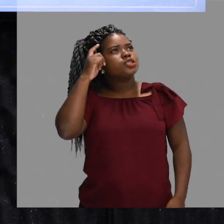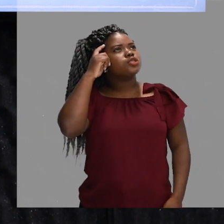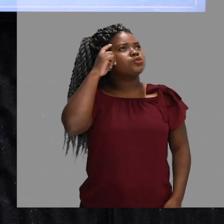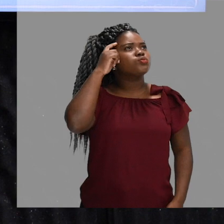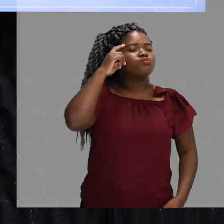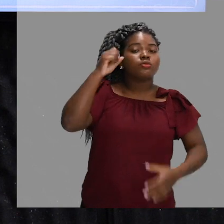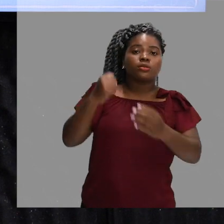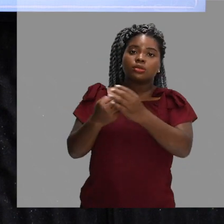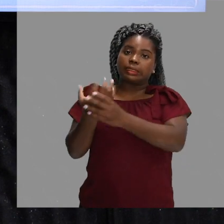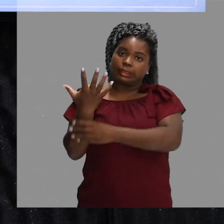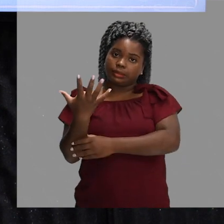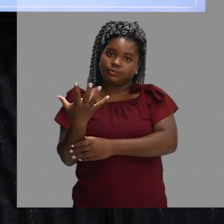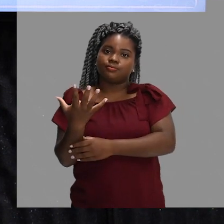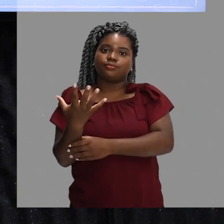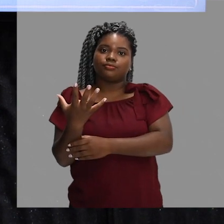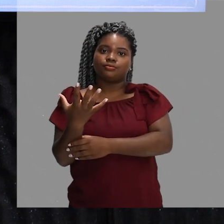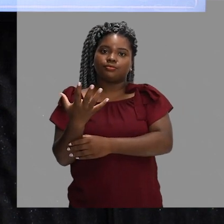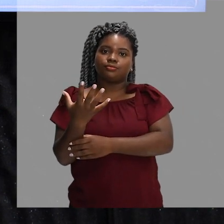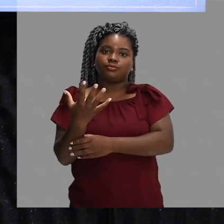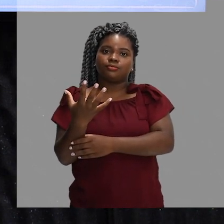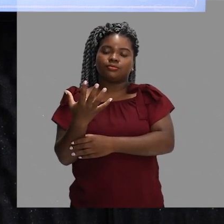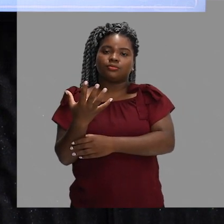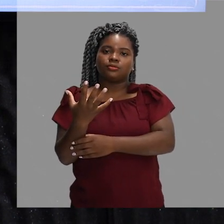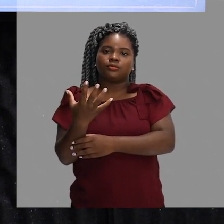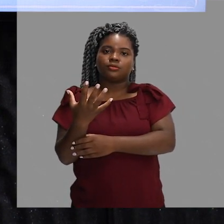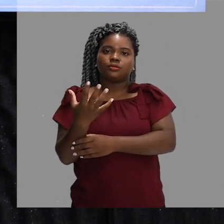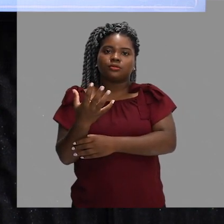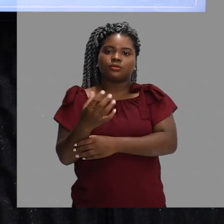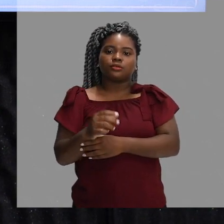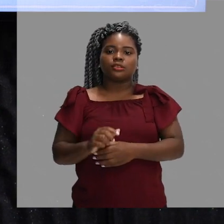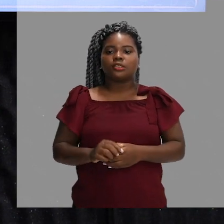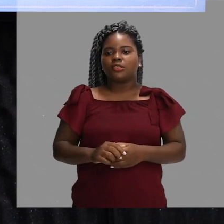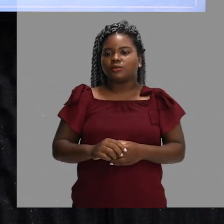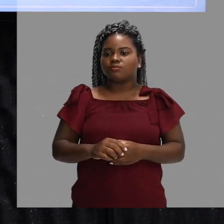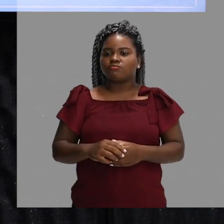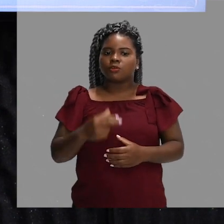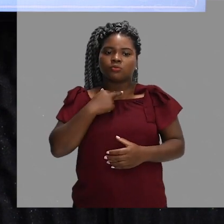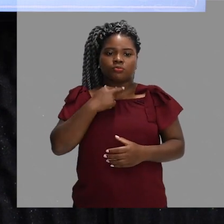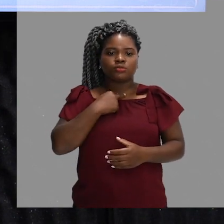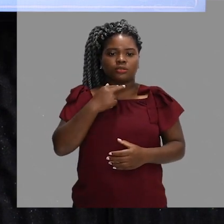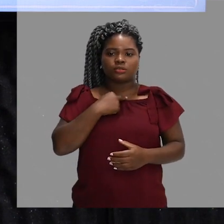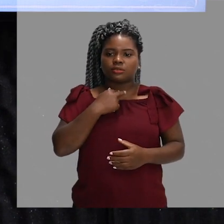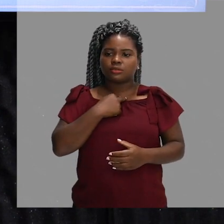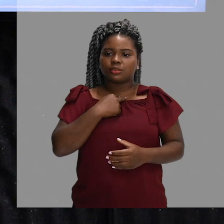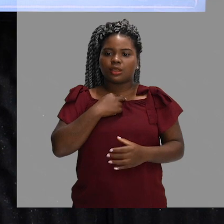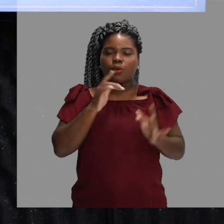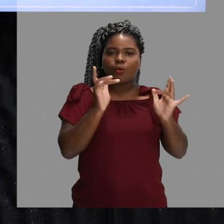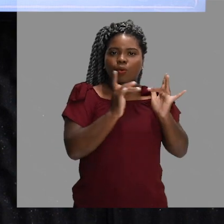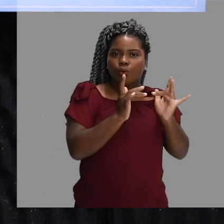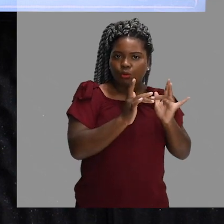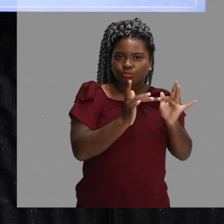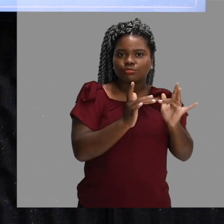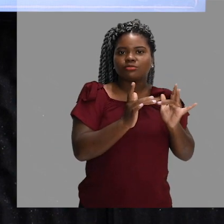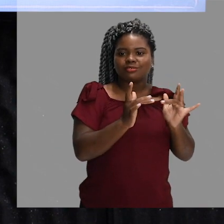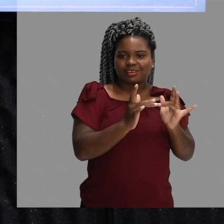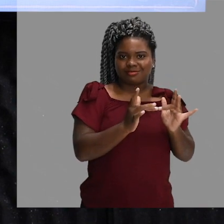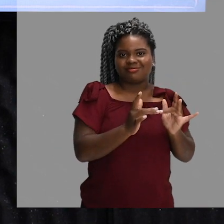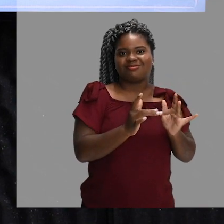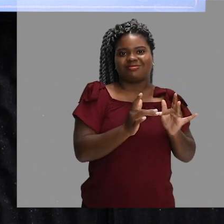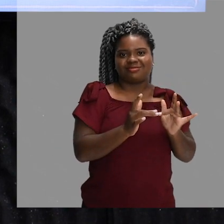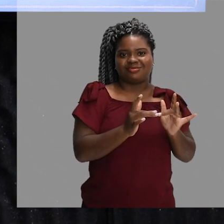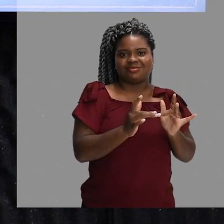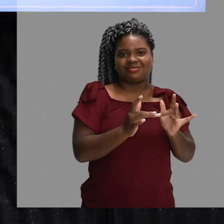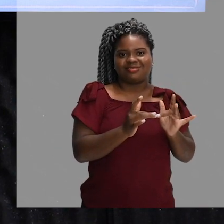modalidade esportiva que fosse disputada sem contato físico entre os atletas. Tanto que tem tanta ligação com o